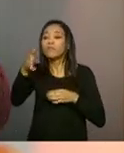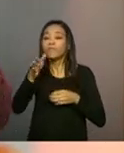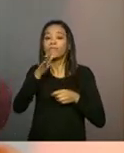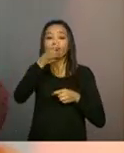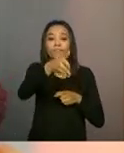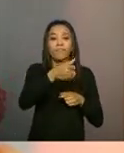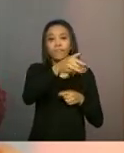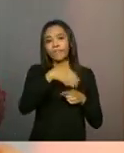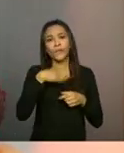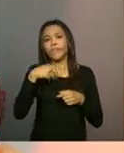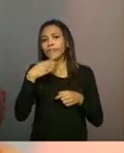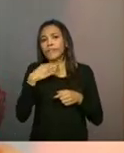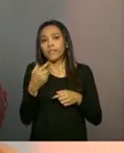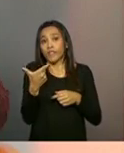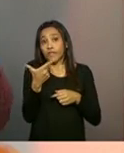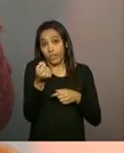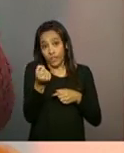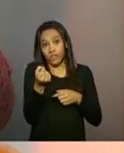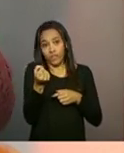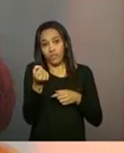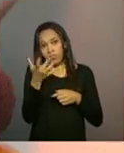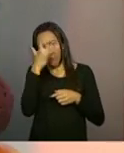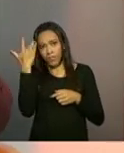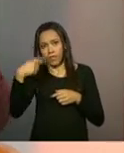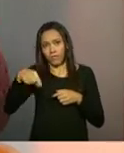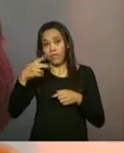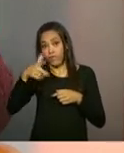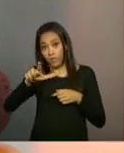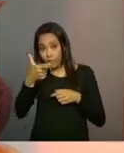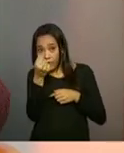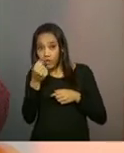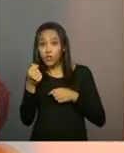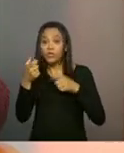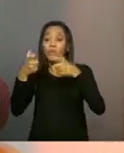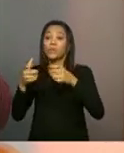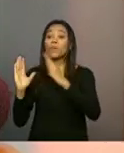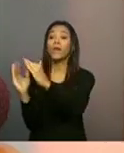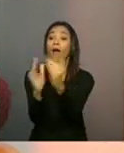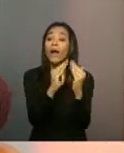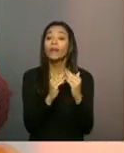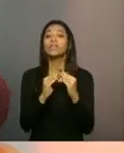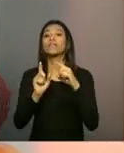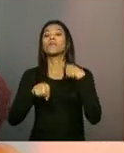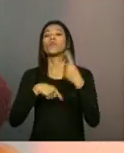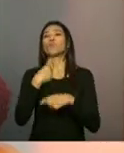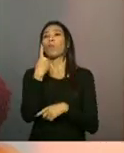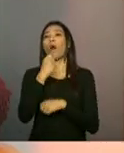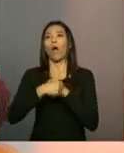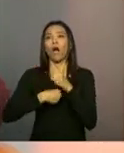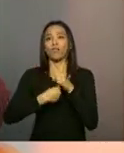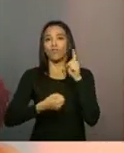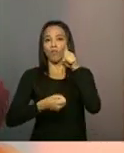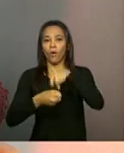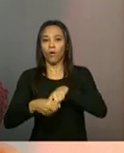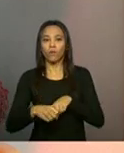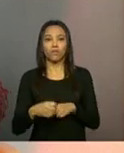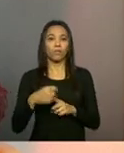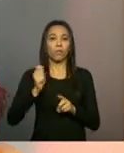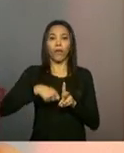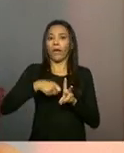nada atender 20 comunidades e voltar a cada ano, a cada seis meses. É necessário que tenha uma